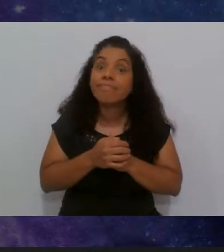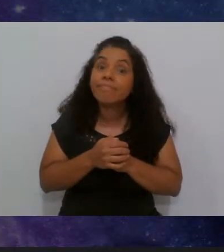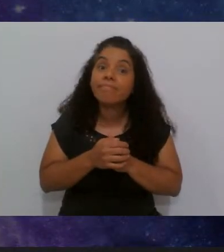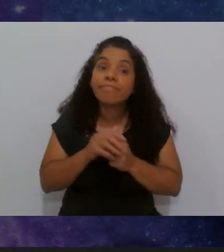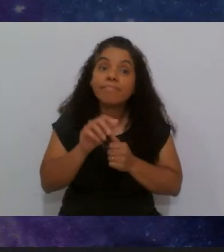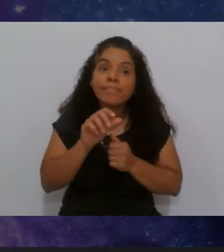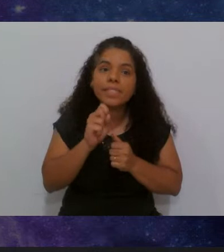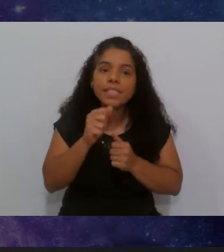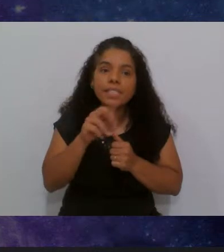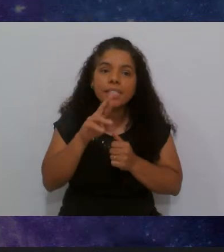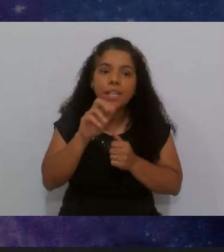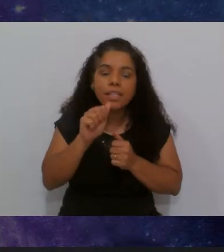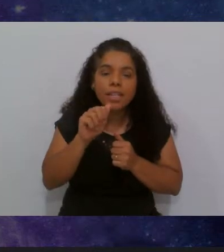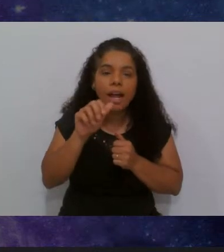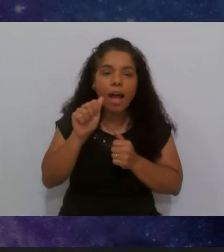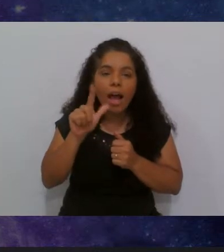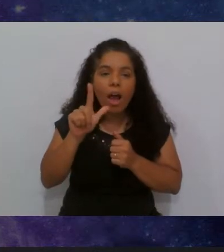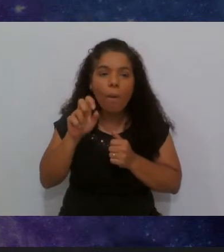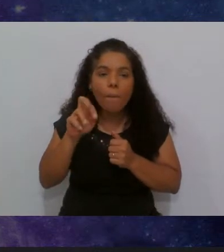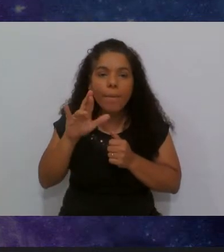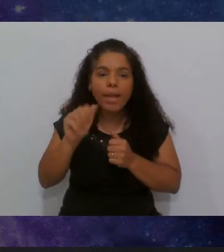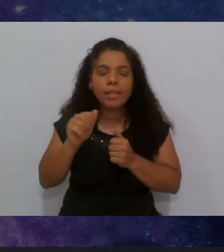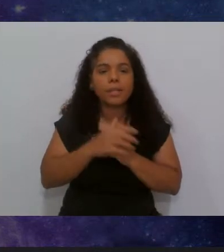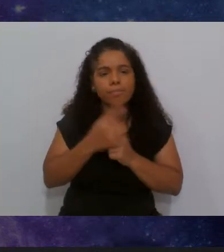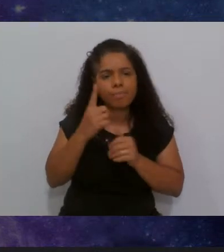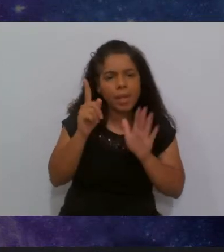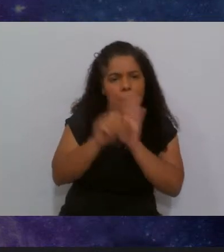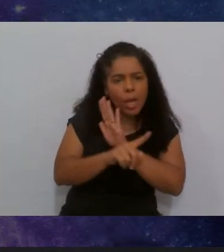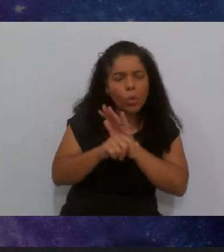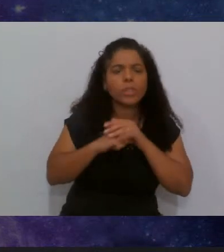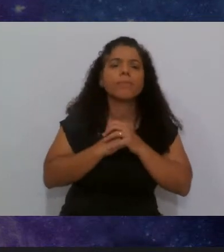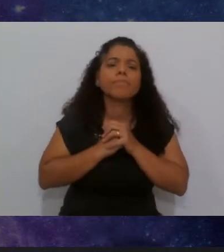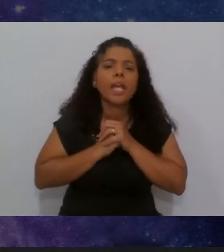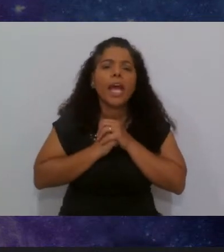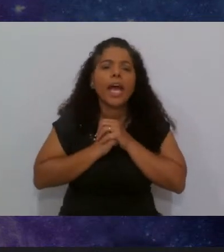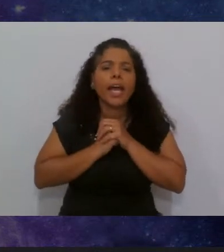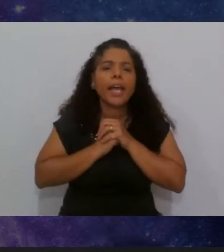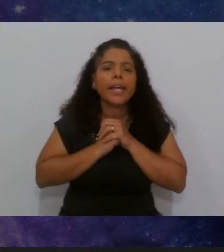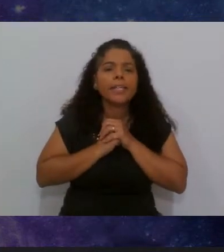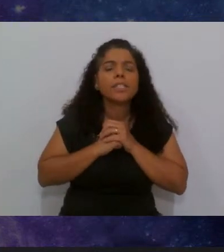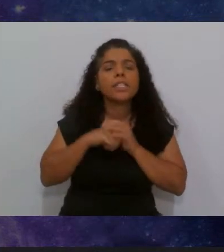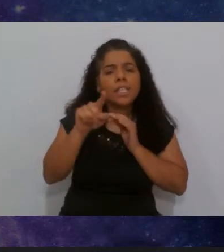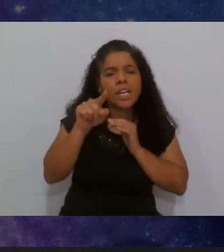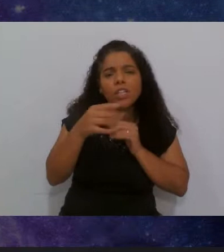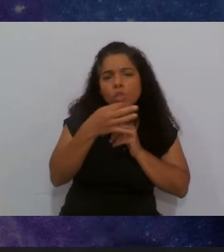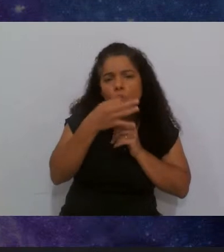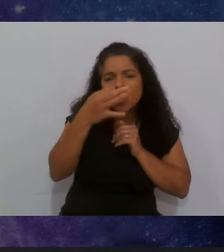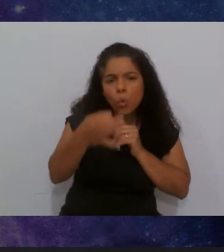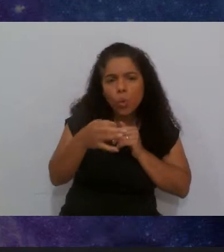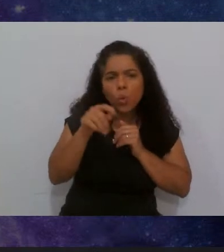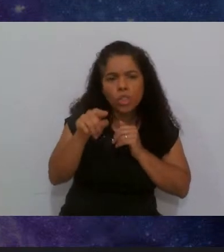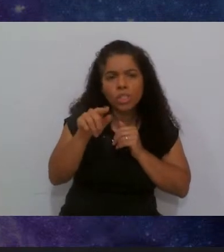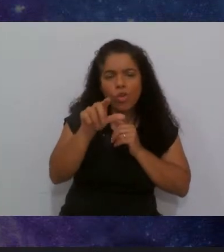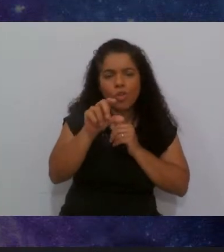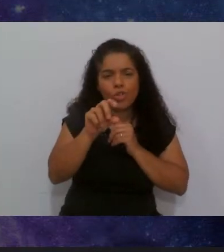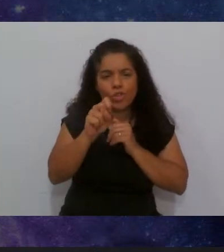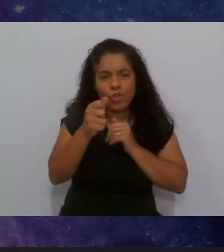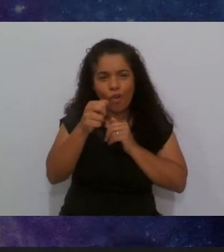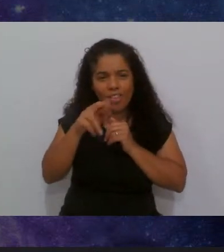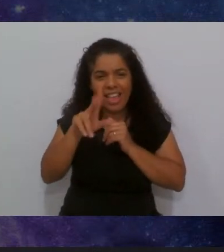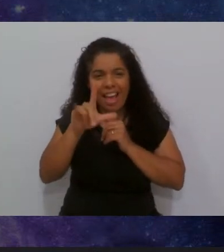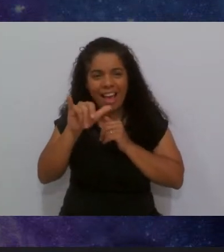Sandra Almeida uma pergunta sobre essas sugestões que o Sonarling te dá